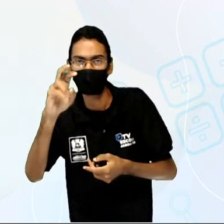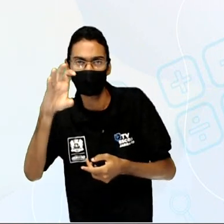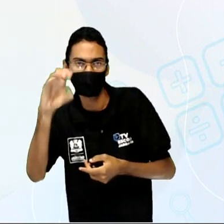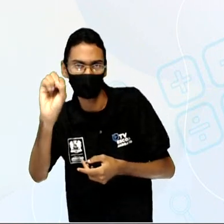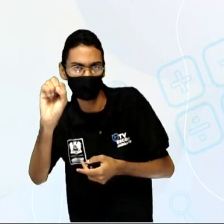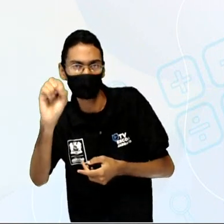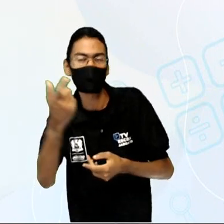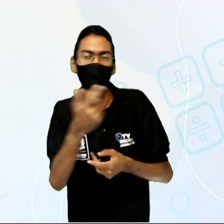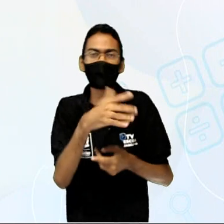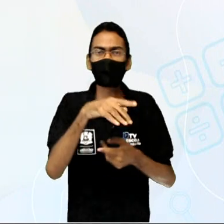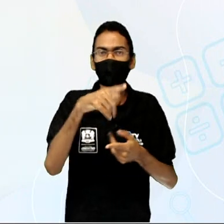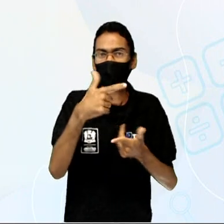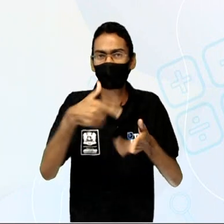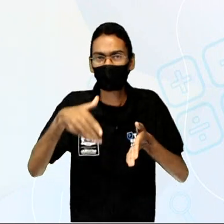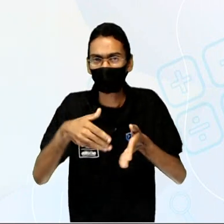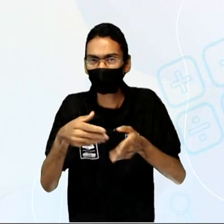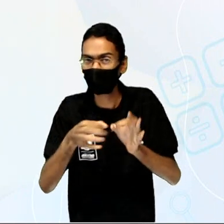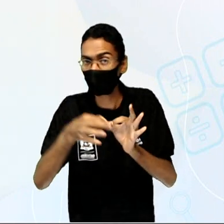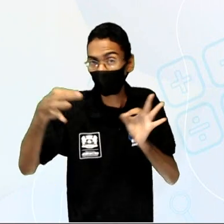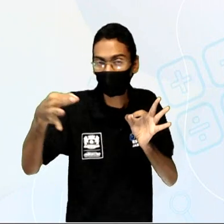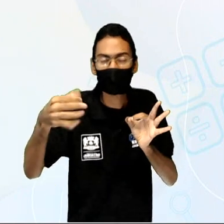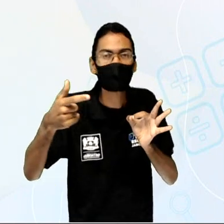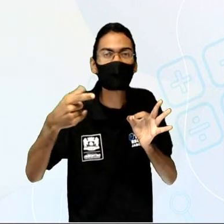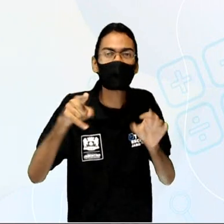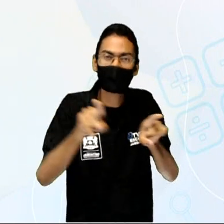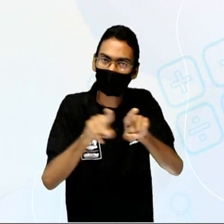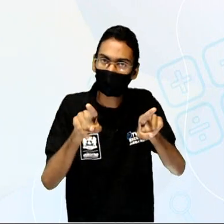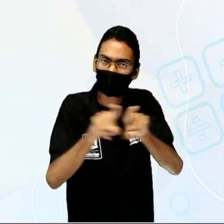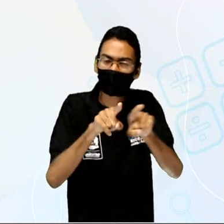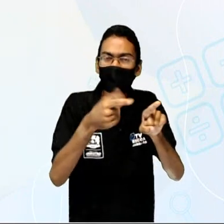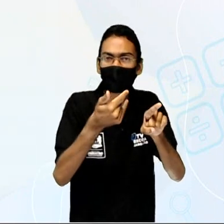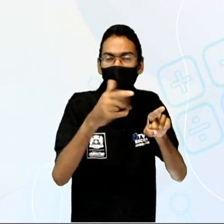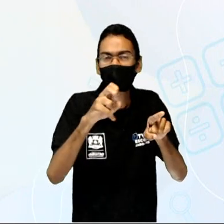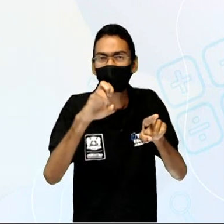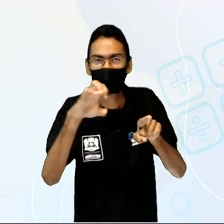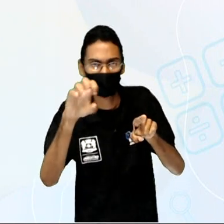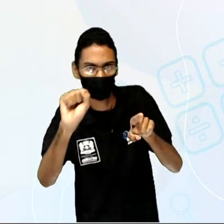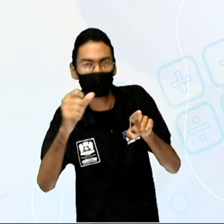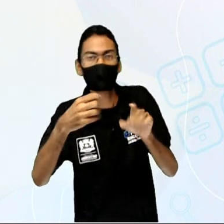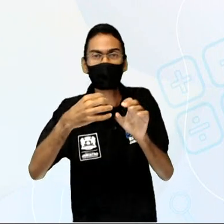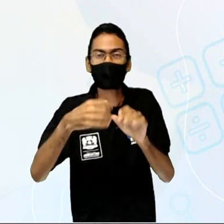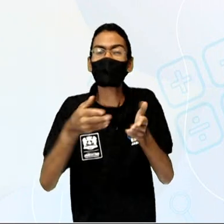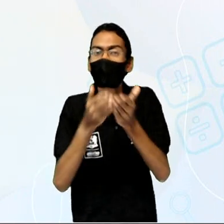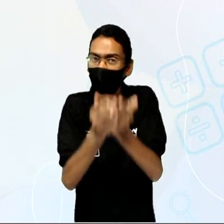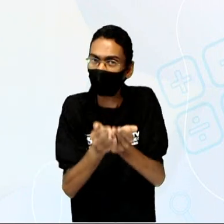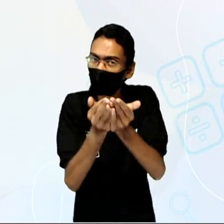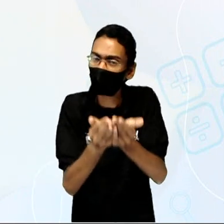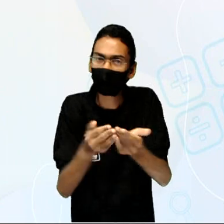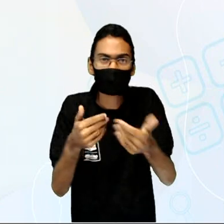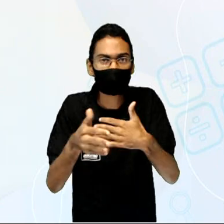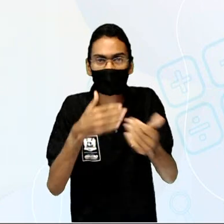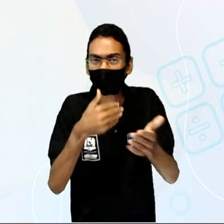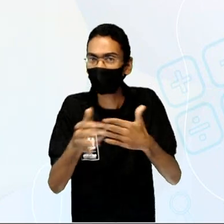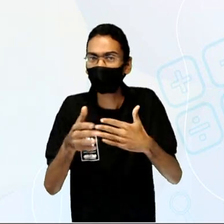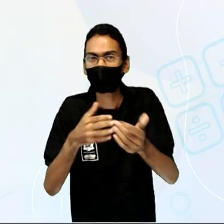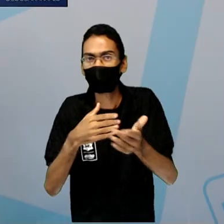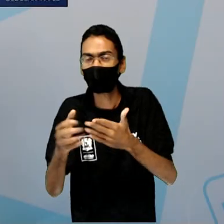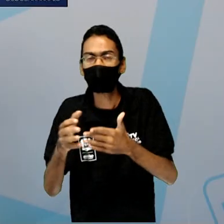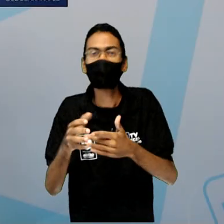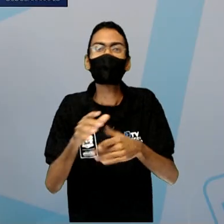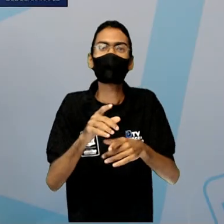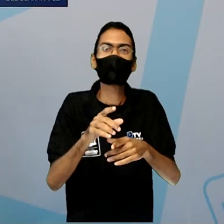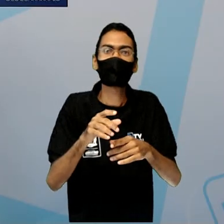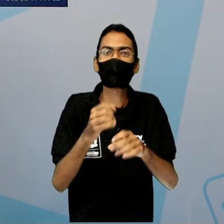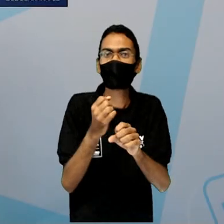.450 quilômetros são navegáveis em qualquer época do ano. Ok? Existe um outro fator também